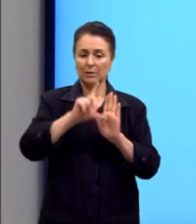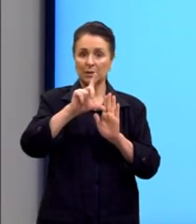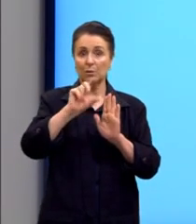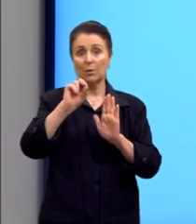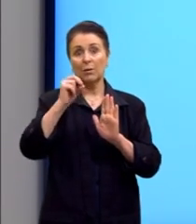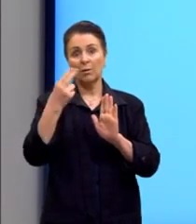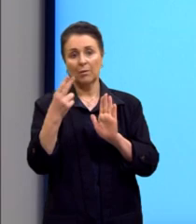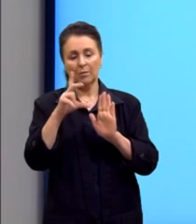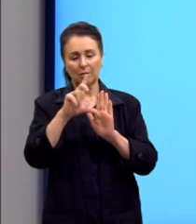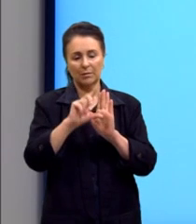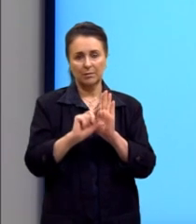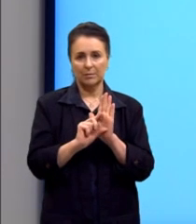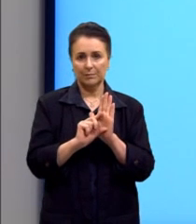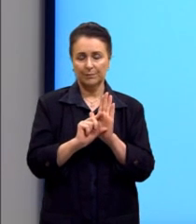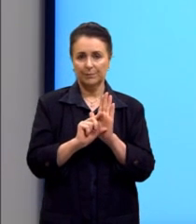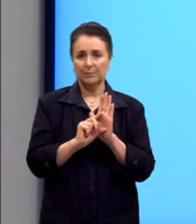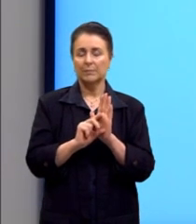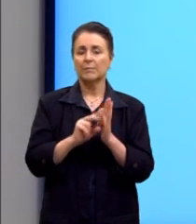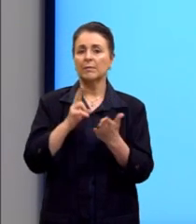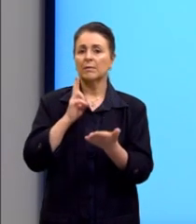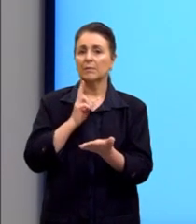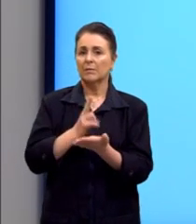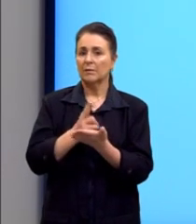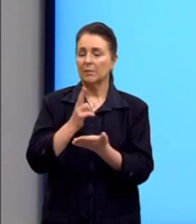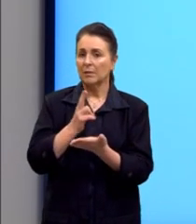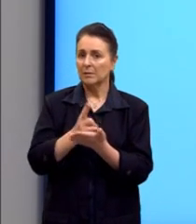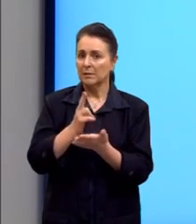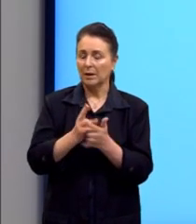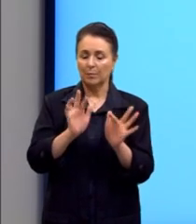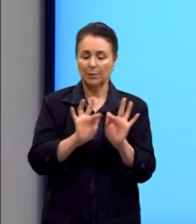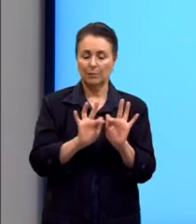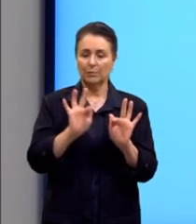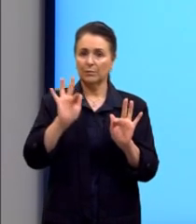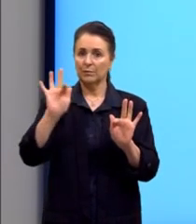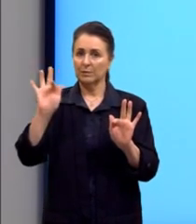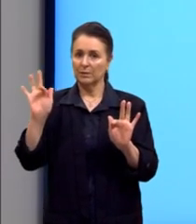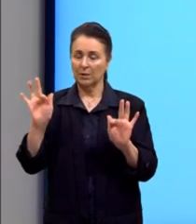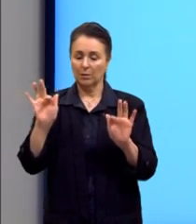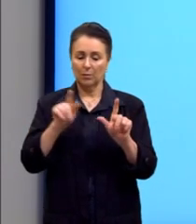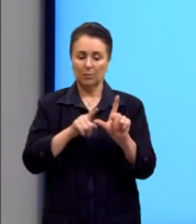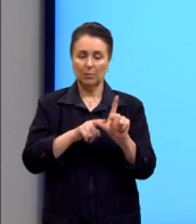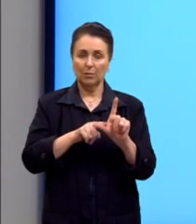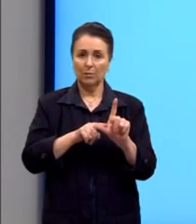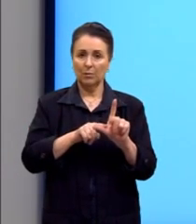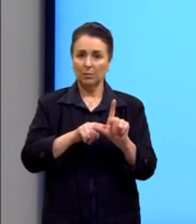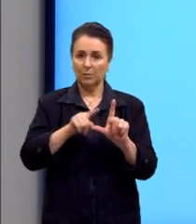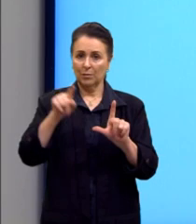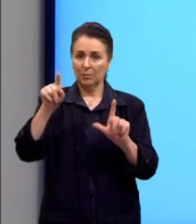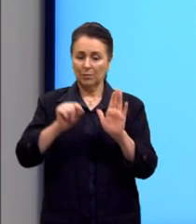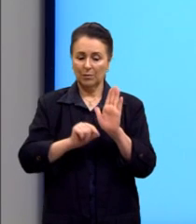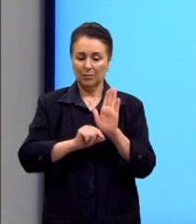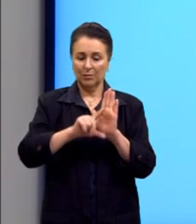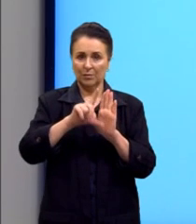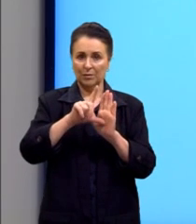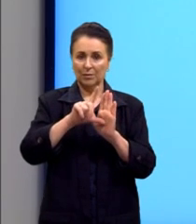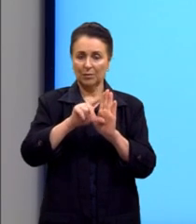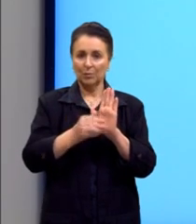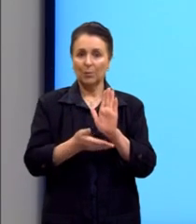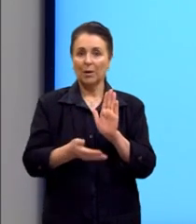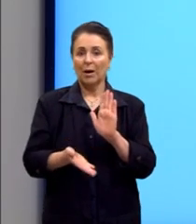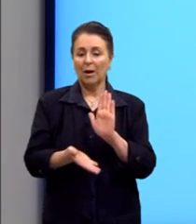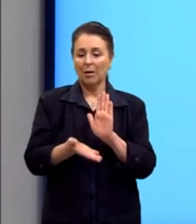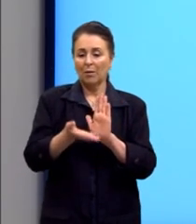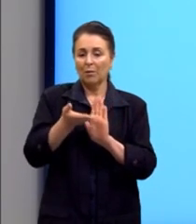decrescente. A gente sempre considera como função crescente, conforme nós aumentamos o valor de x,